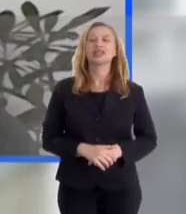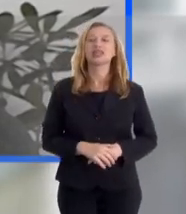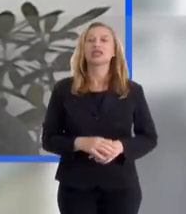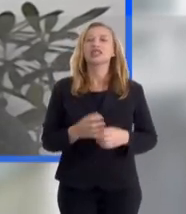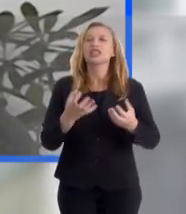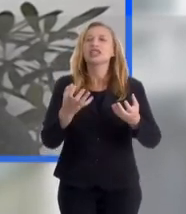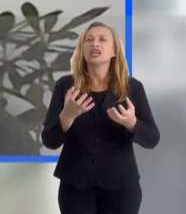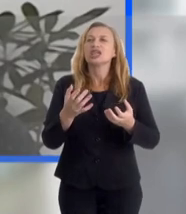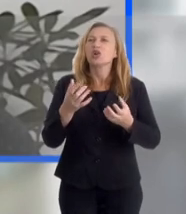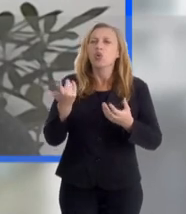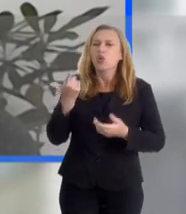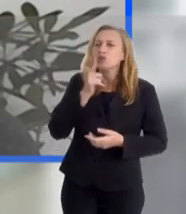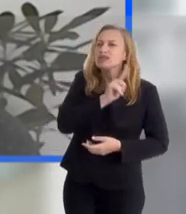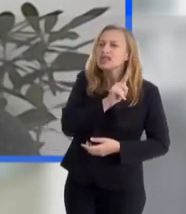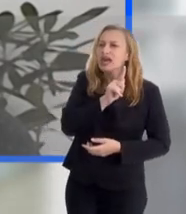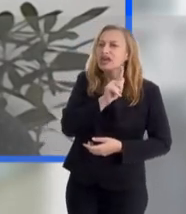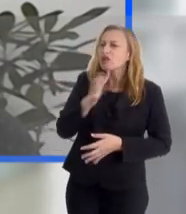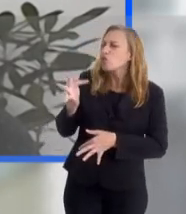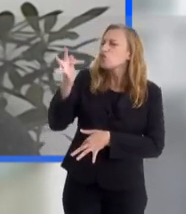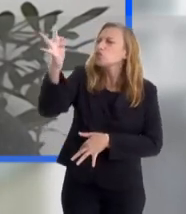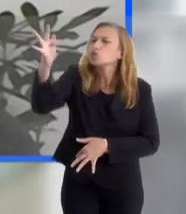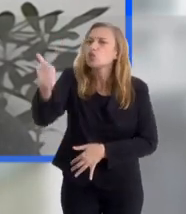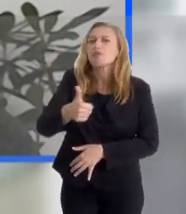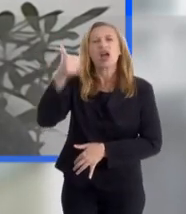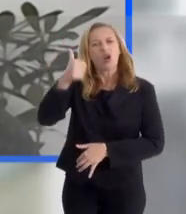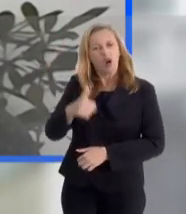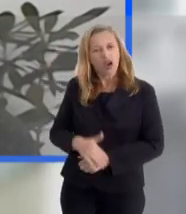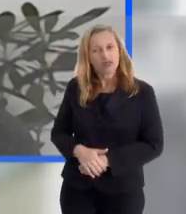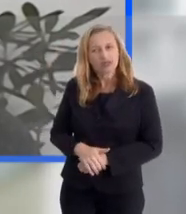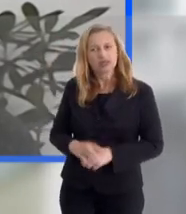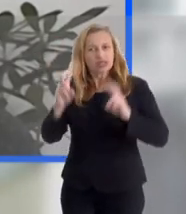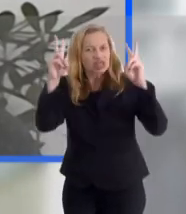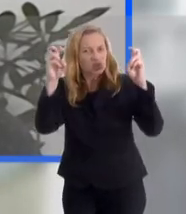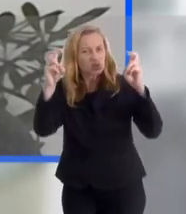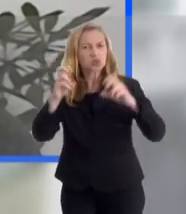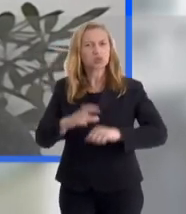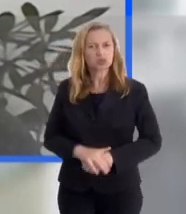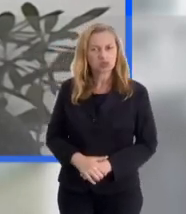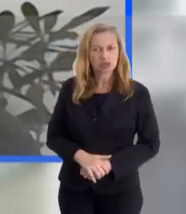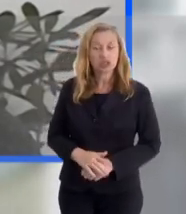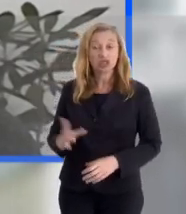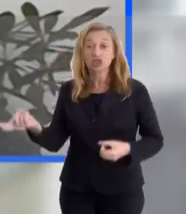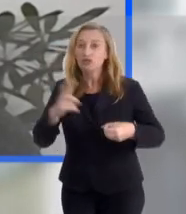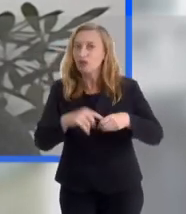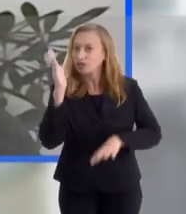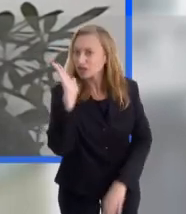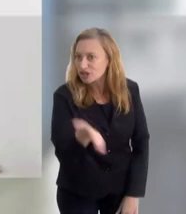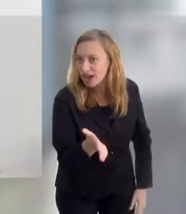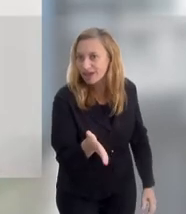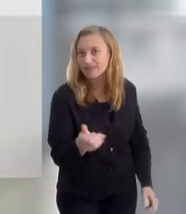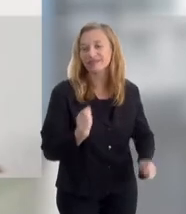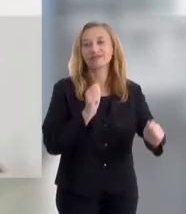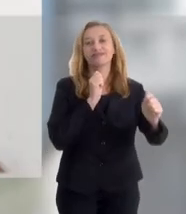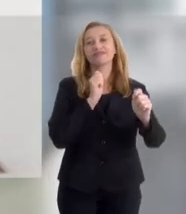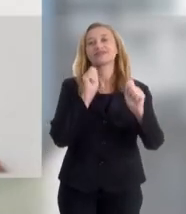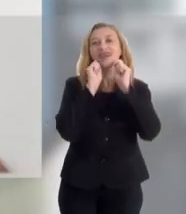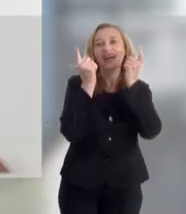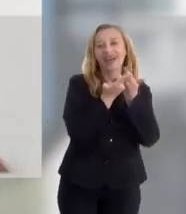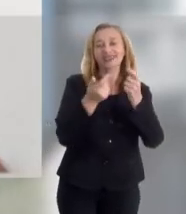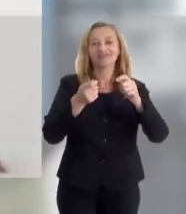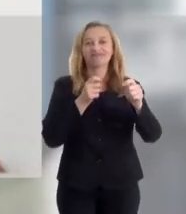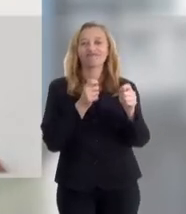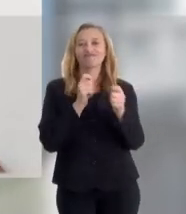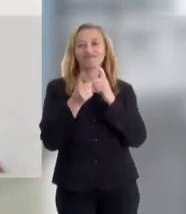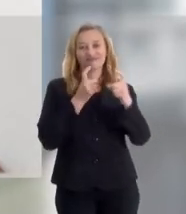que é a seguinte, tem luz no fim do túnel? A gente consegue reverter? Mesmo que seja a longo prazo essa situação, a gente volta já